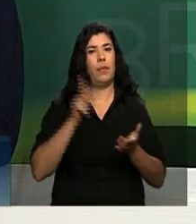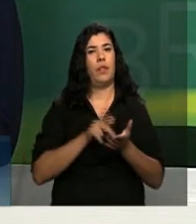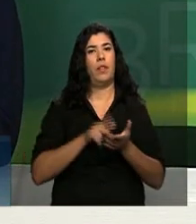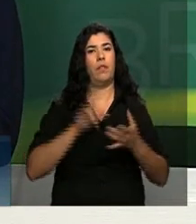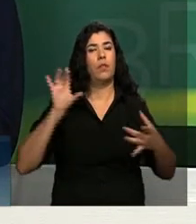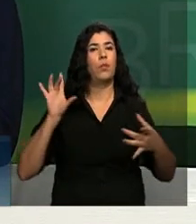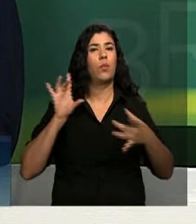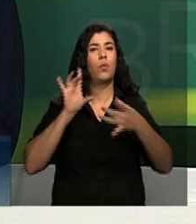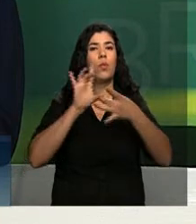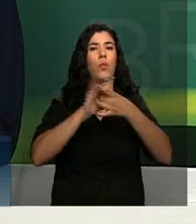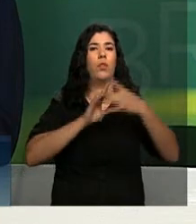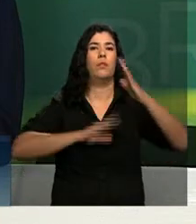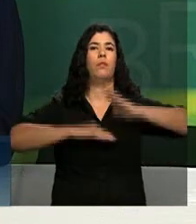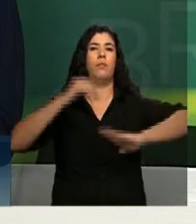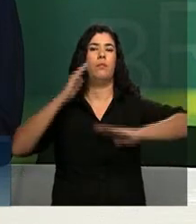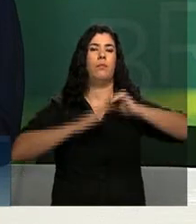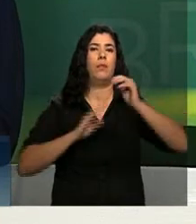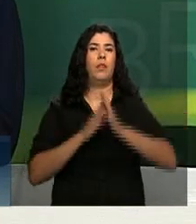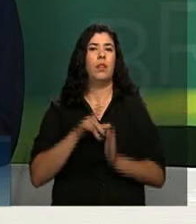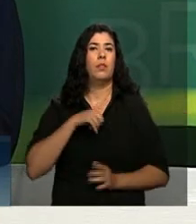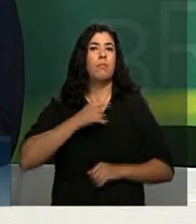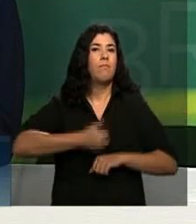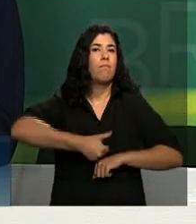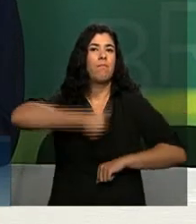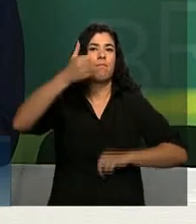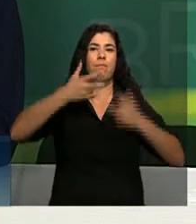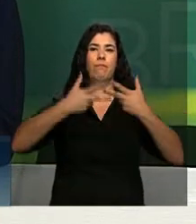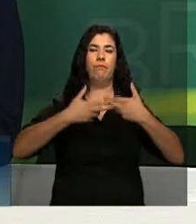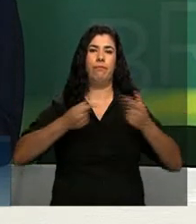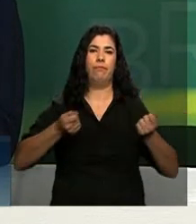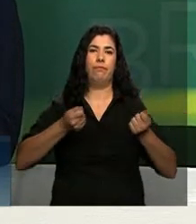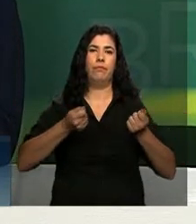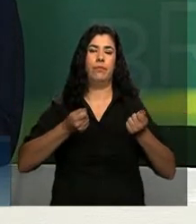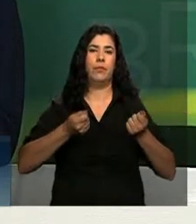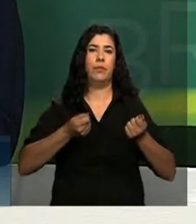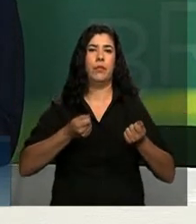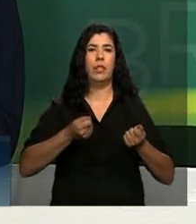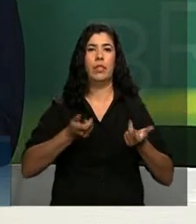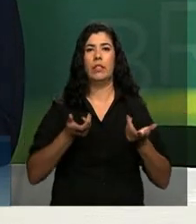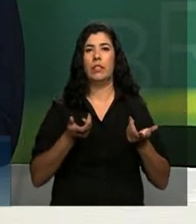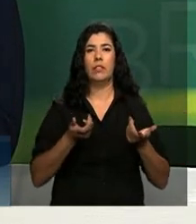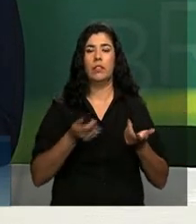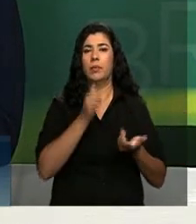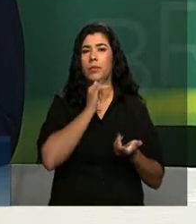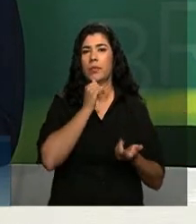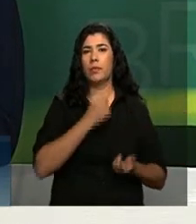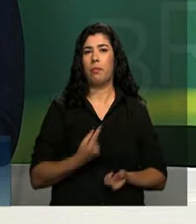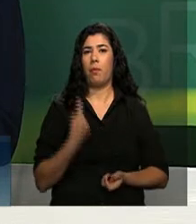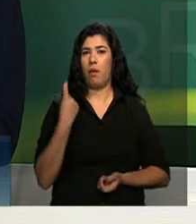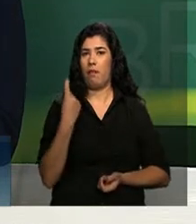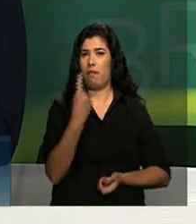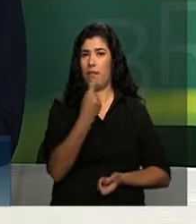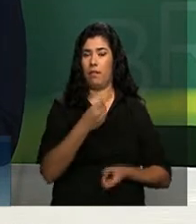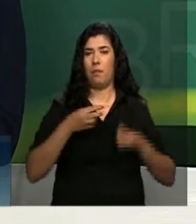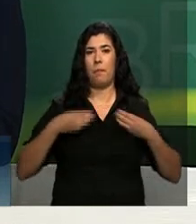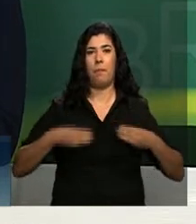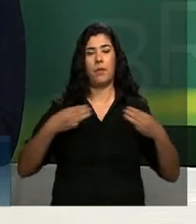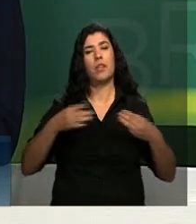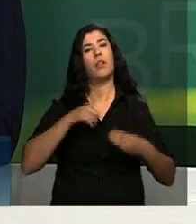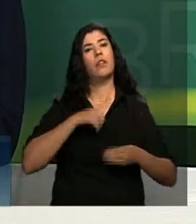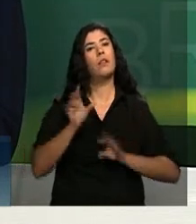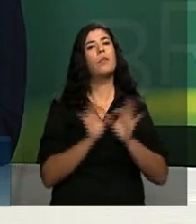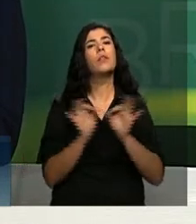integrar as ações até para que a gente possa otimizar recursos. Ou seja, cada ministério... O ministério tem um